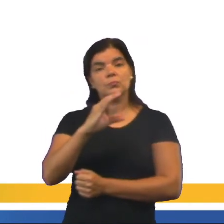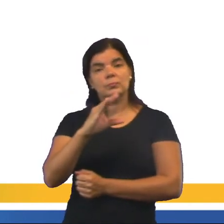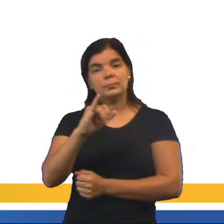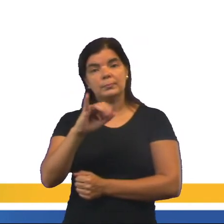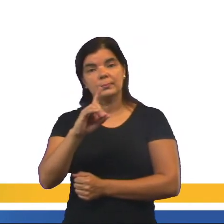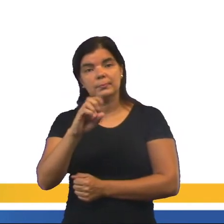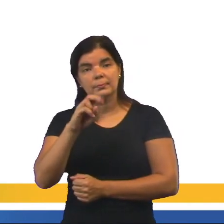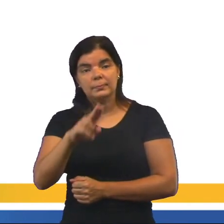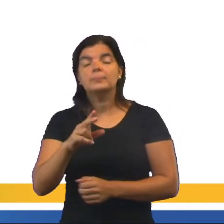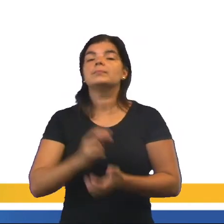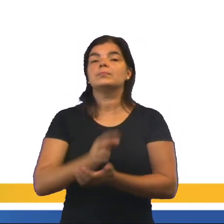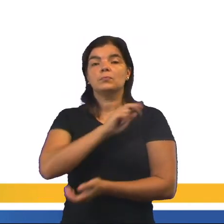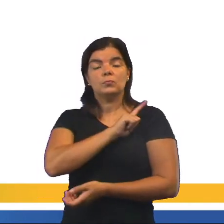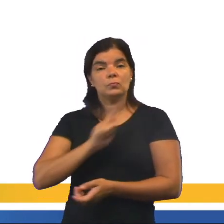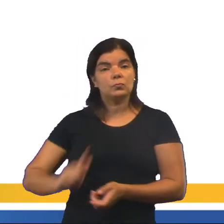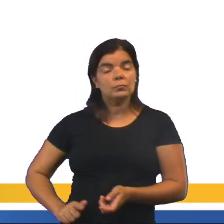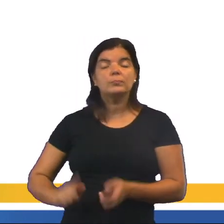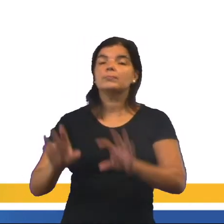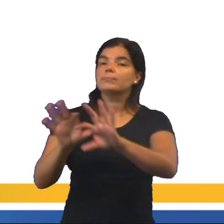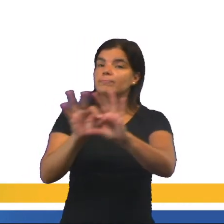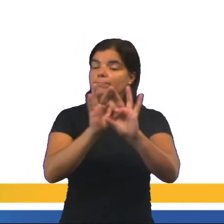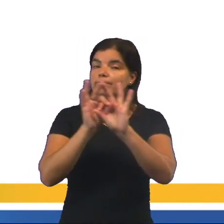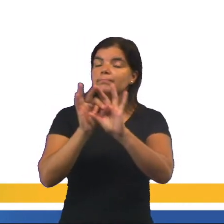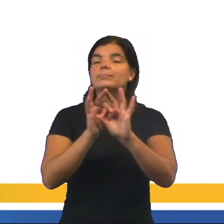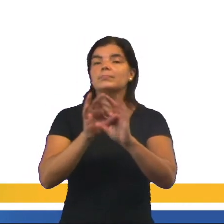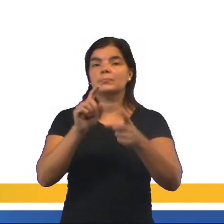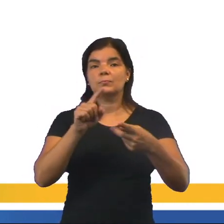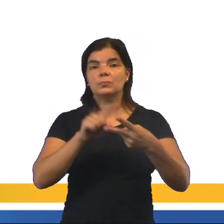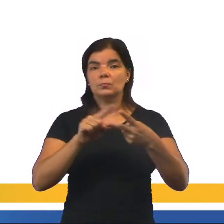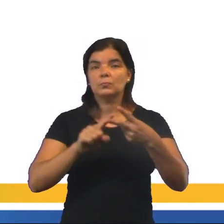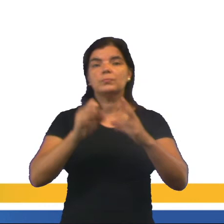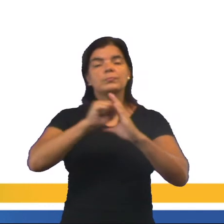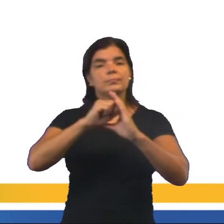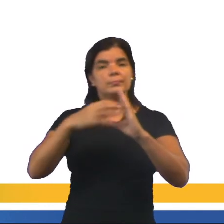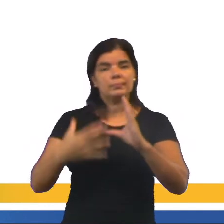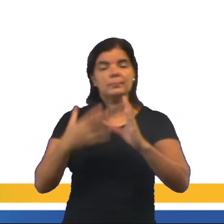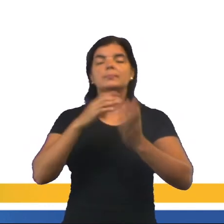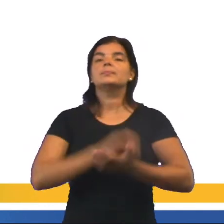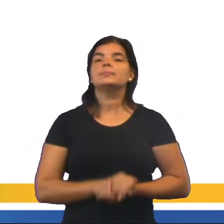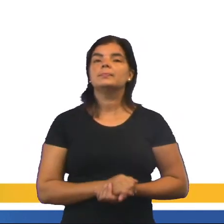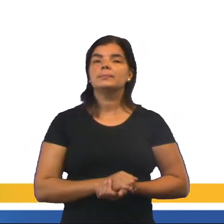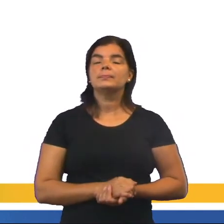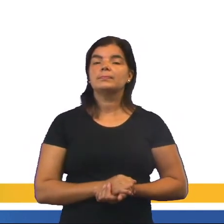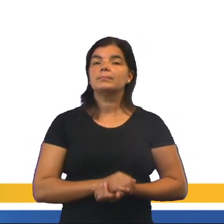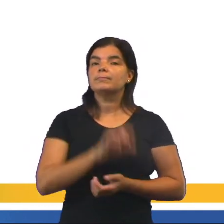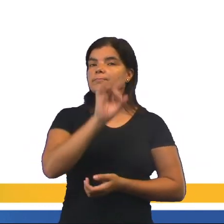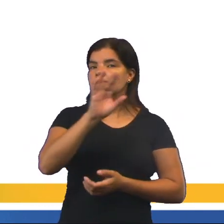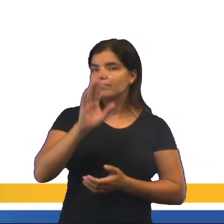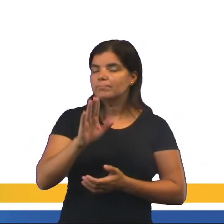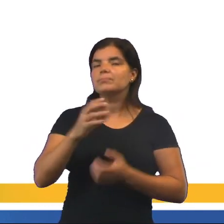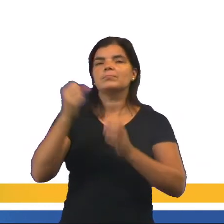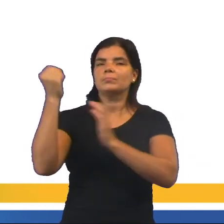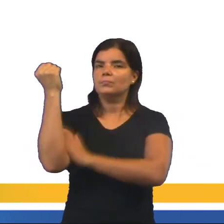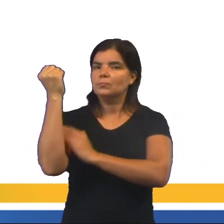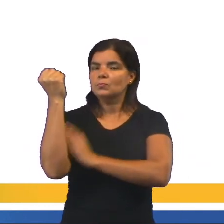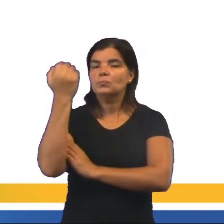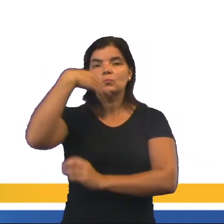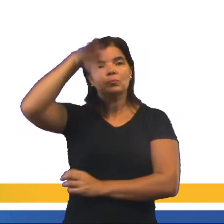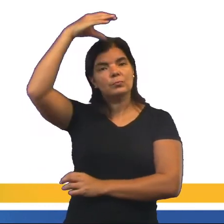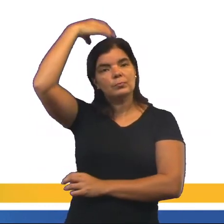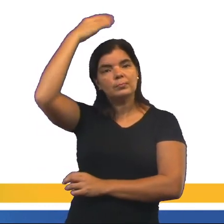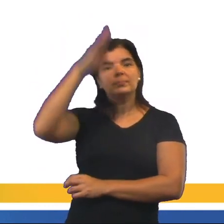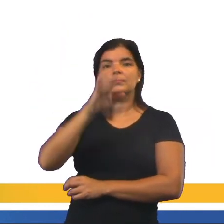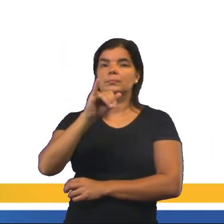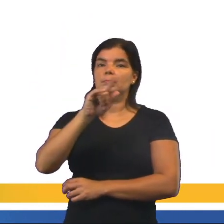governo de Juniano, ele quis unir essas duas características e aí deu cada vez mais força ao Império